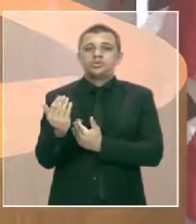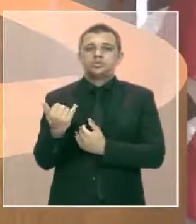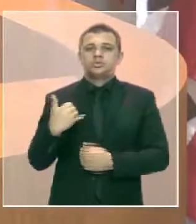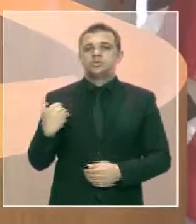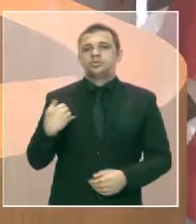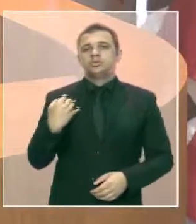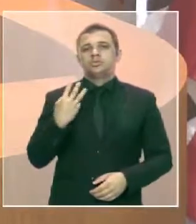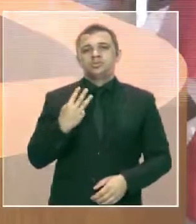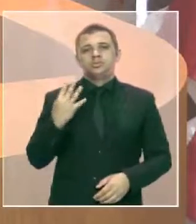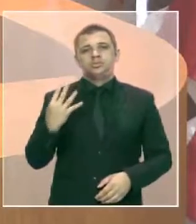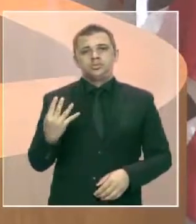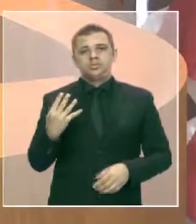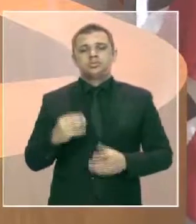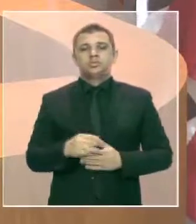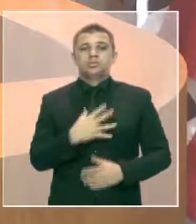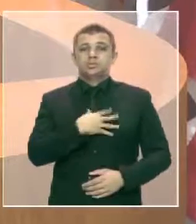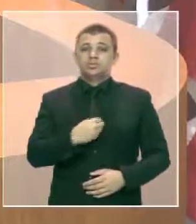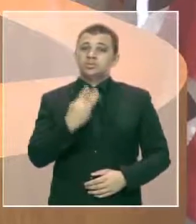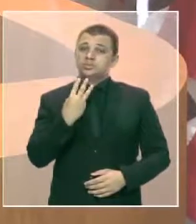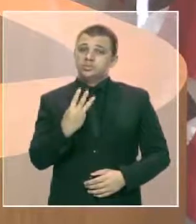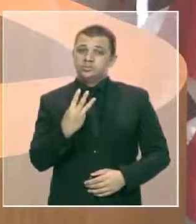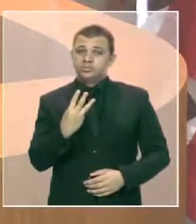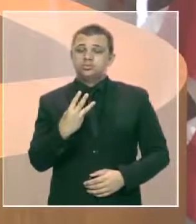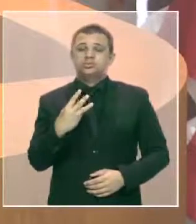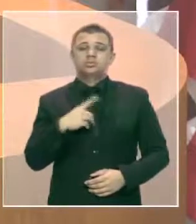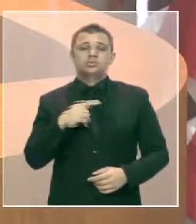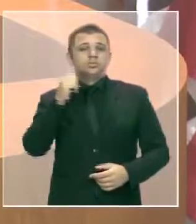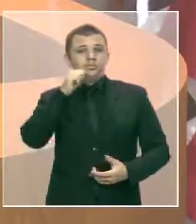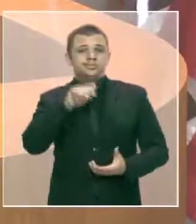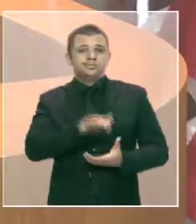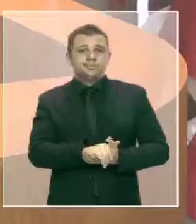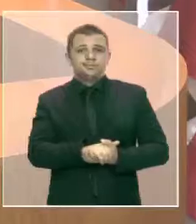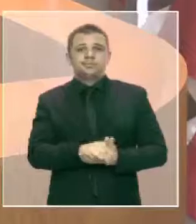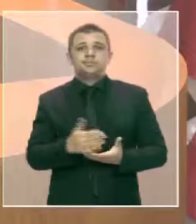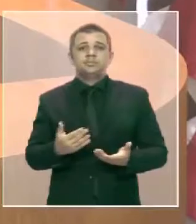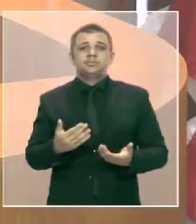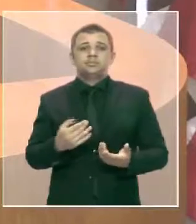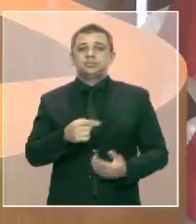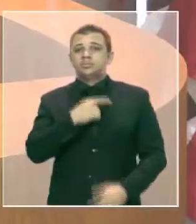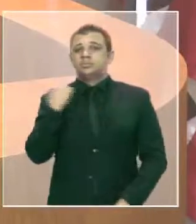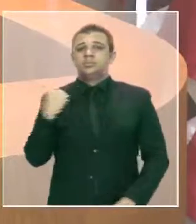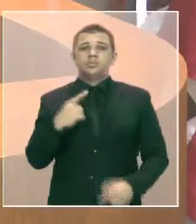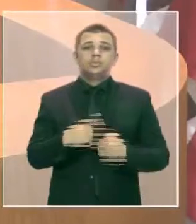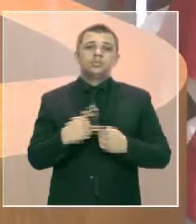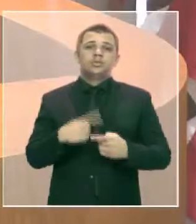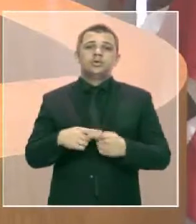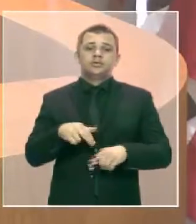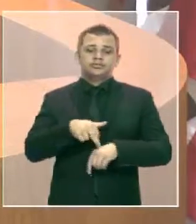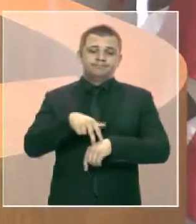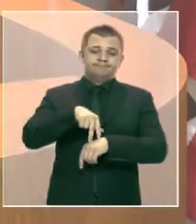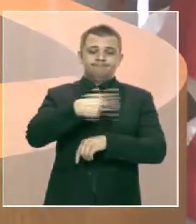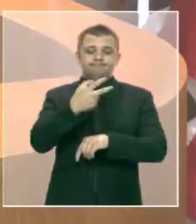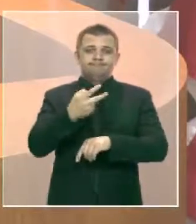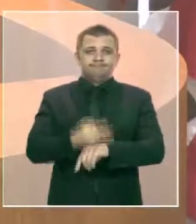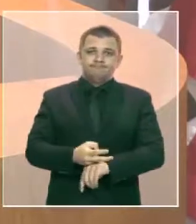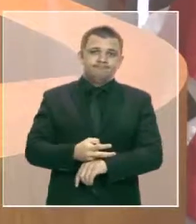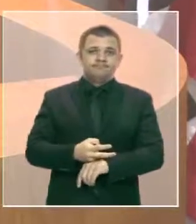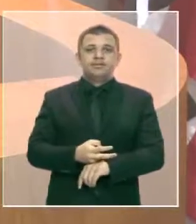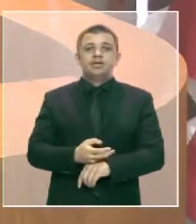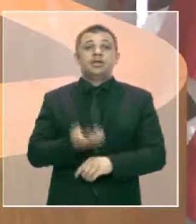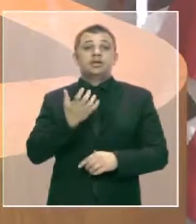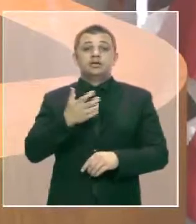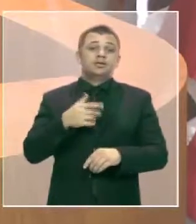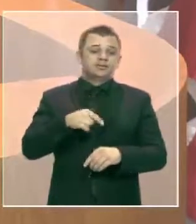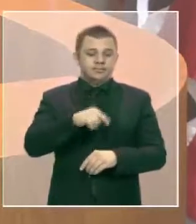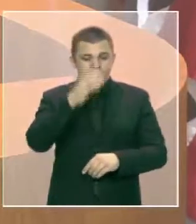filhos e a esposa, e perdeu a vida, ao se desequilibrar, tentando desviar dos buracos na Avenida